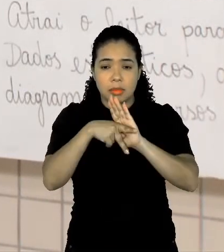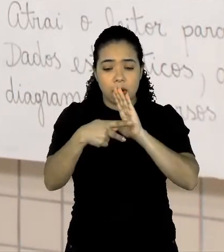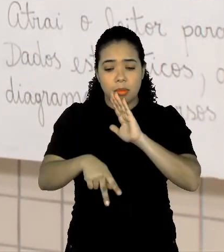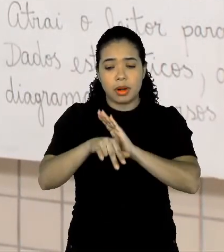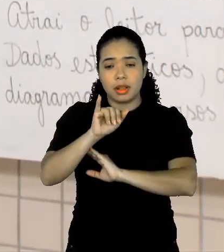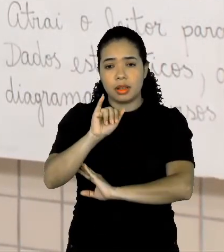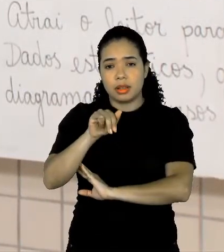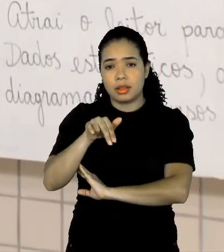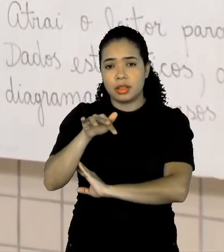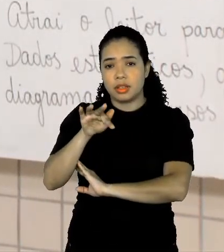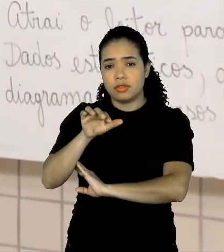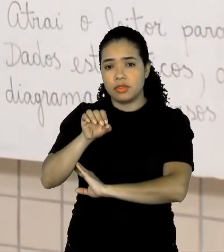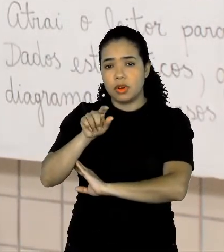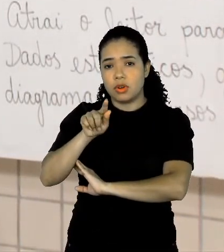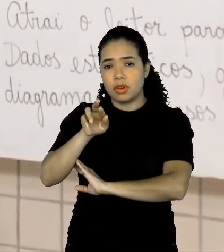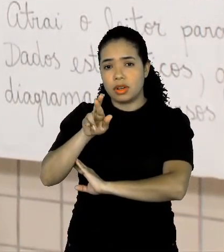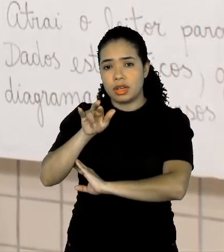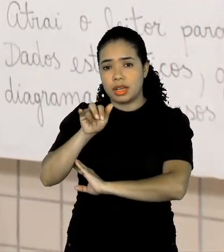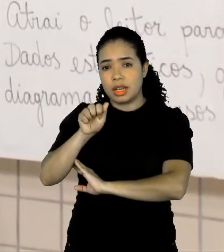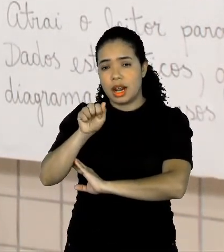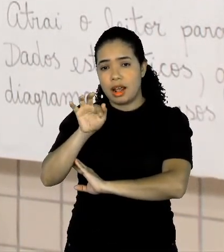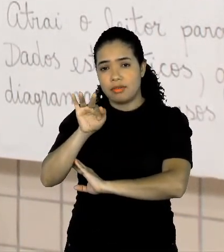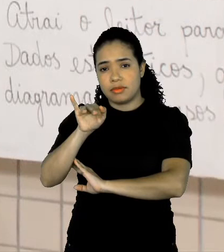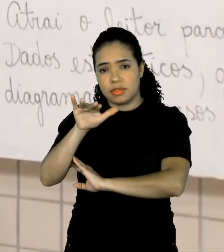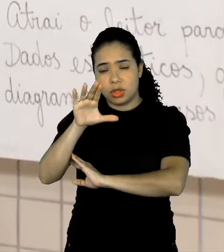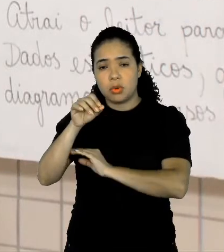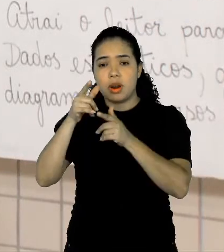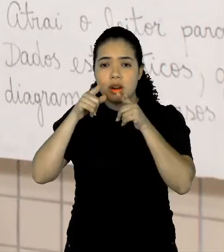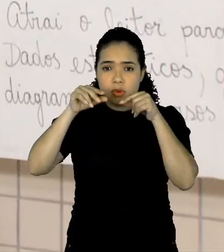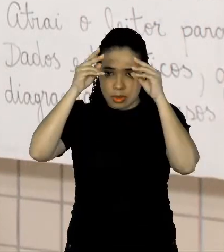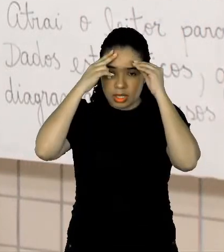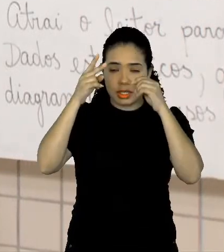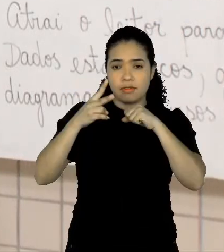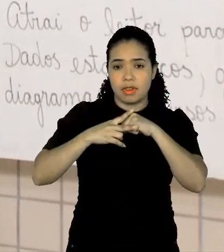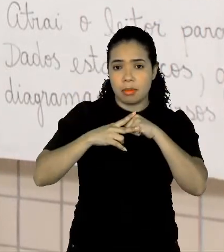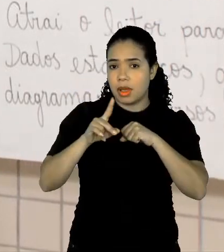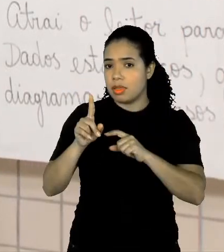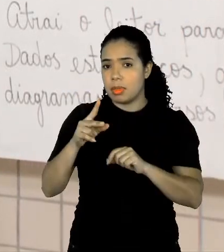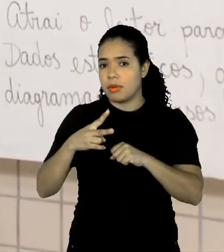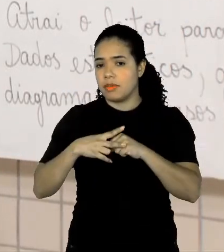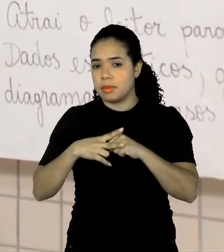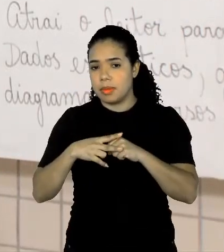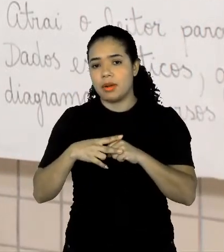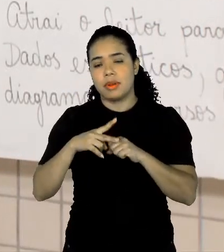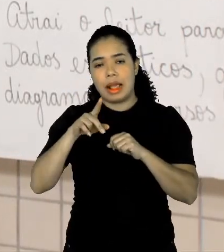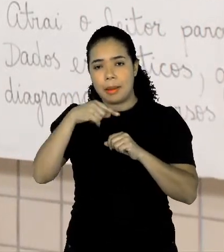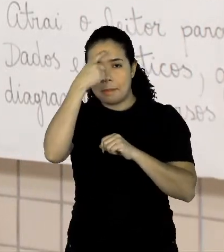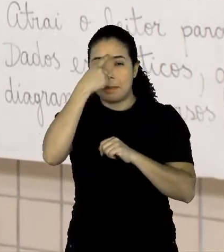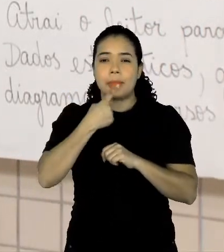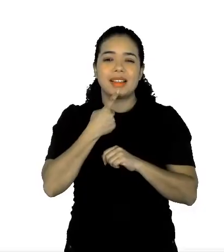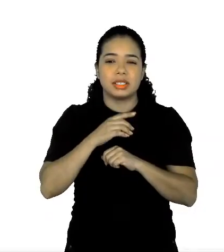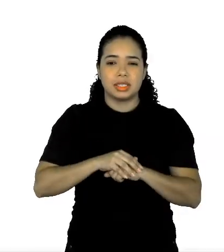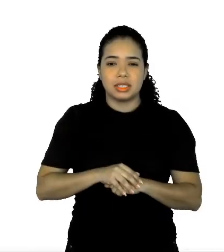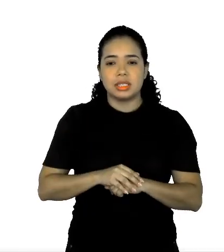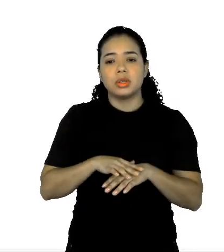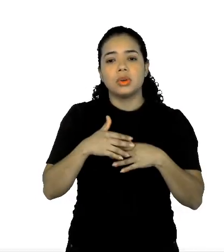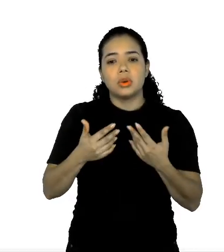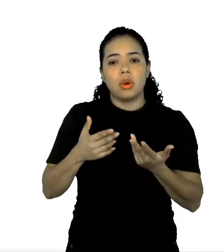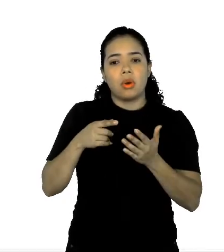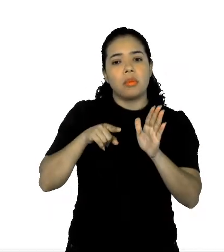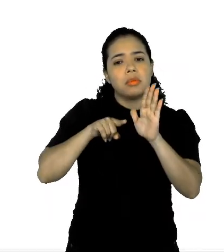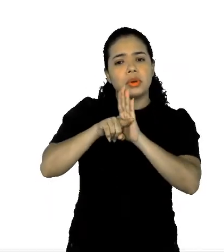mesmo tempo, né? Então, aí a gente tem algumas questões, vejam só, algumas questões que vocês vão ter que olhar lá. Qual é o assunto deste